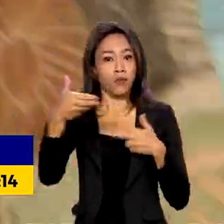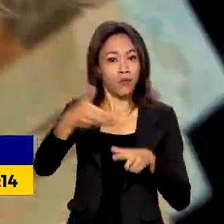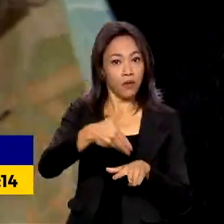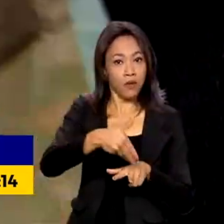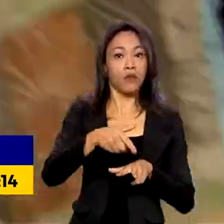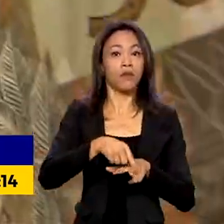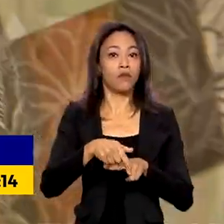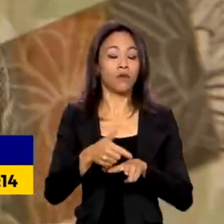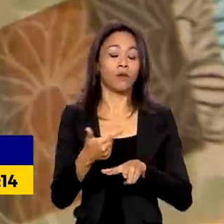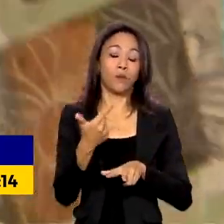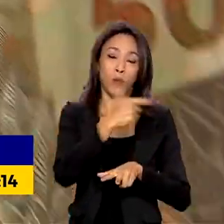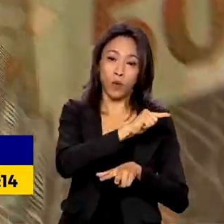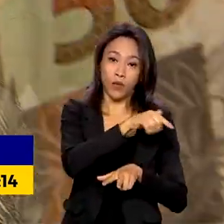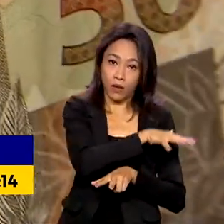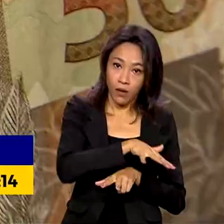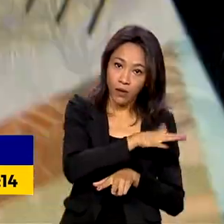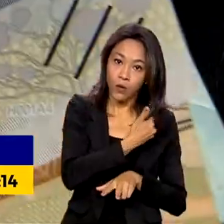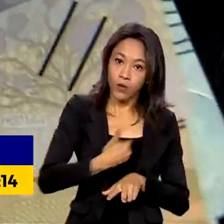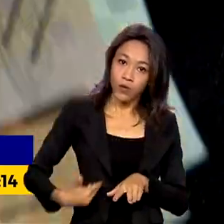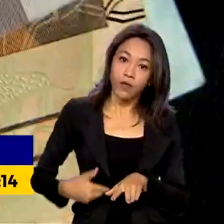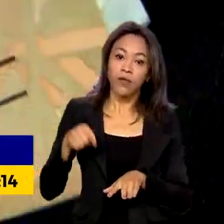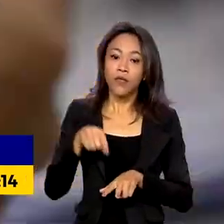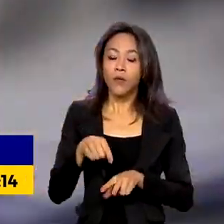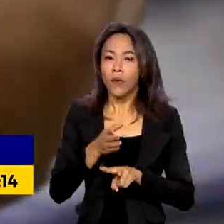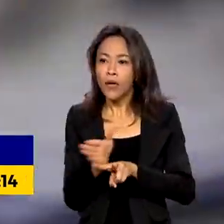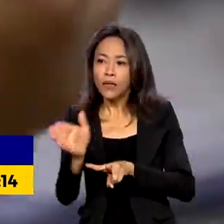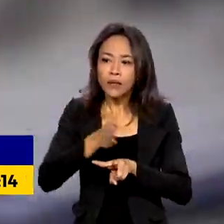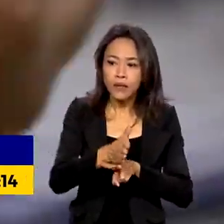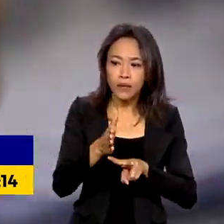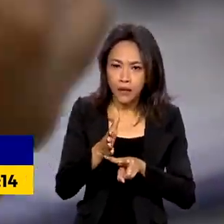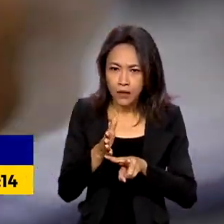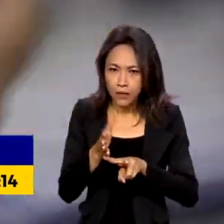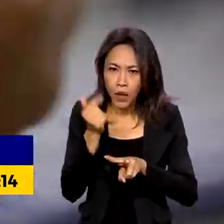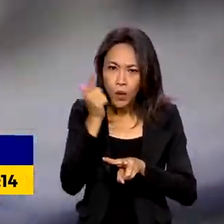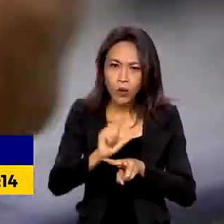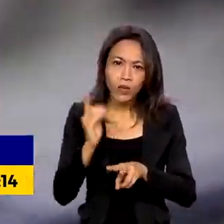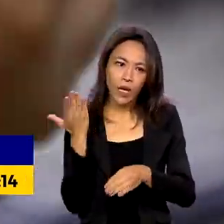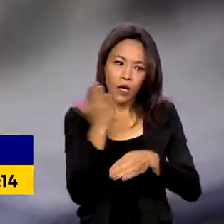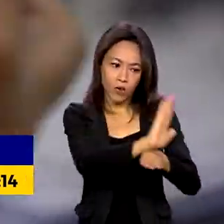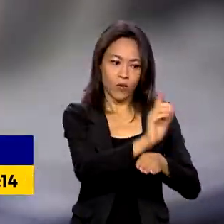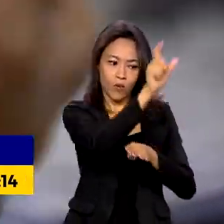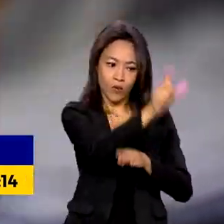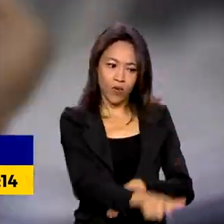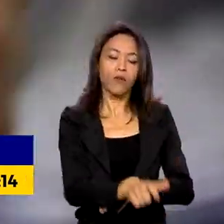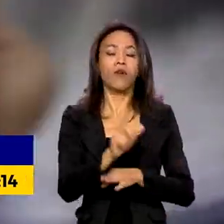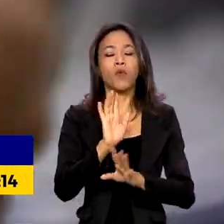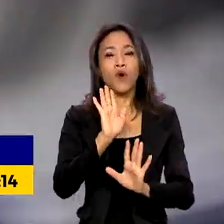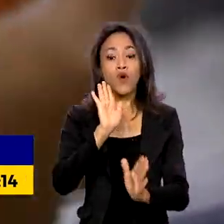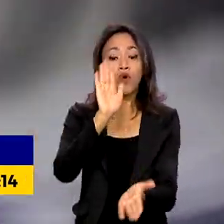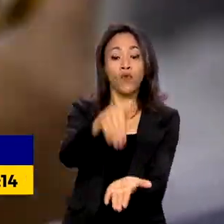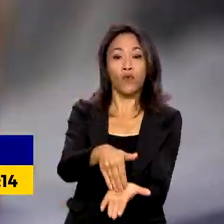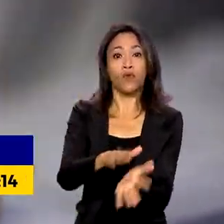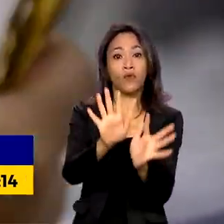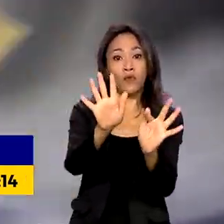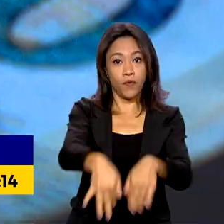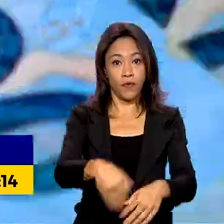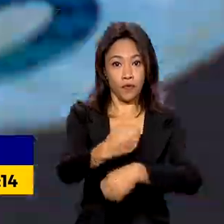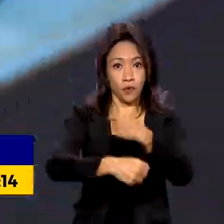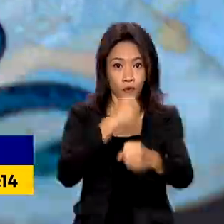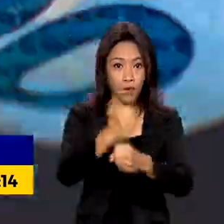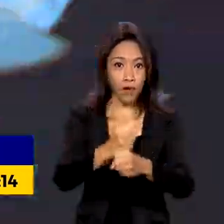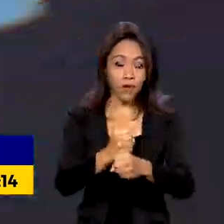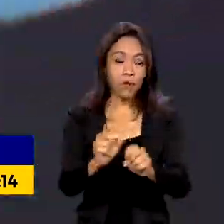convergência dos dois eixos, na nossa visão, vai fazer com que nós cheguemos ao final do ano com uma